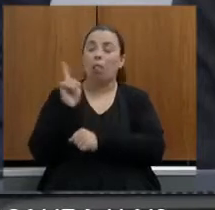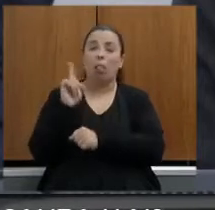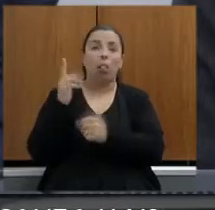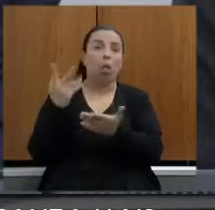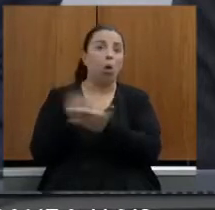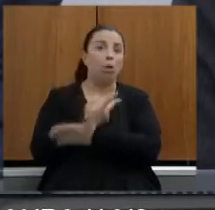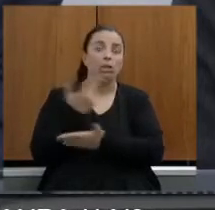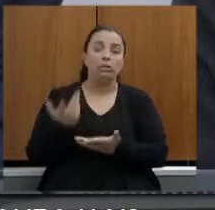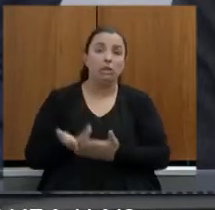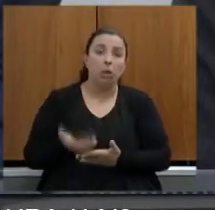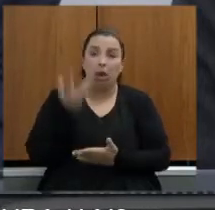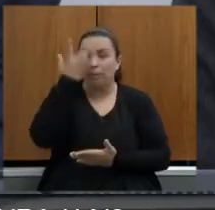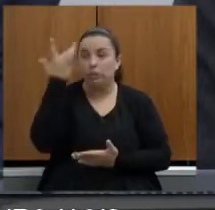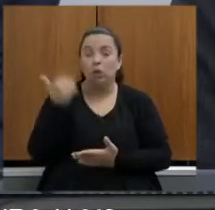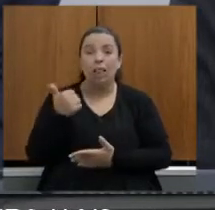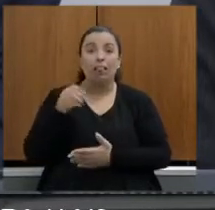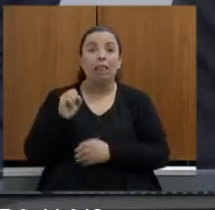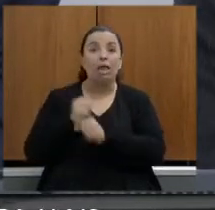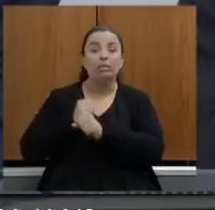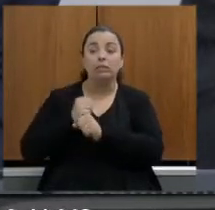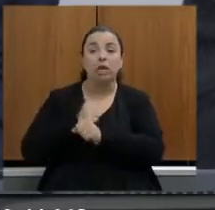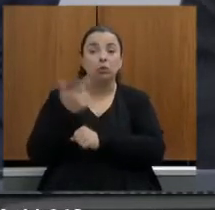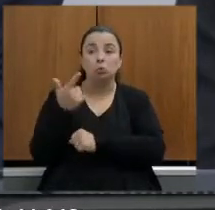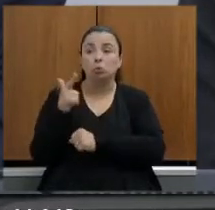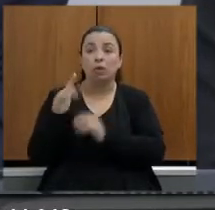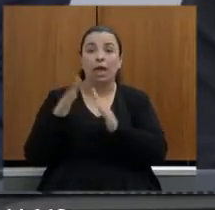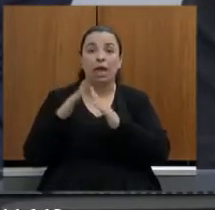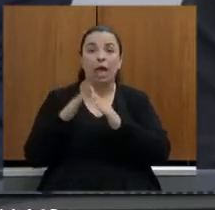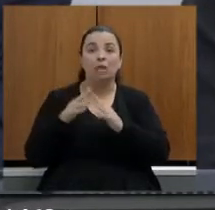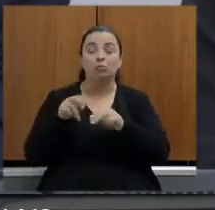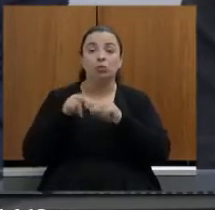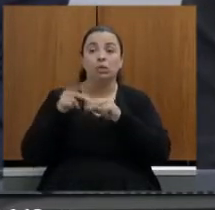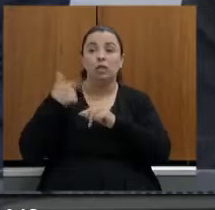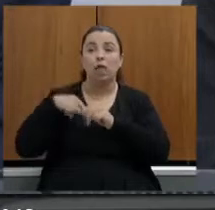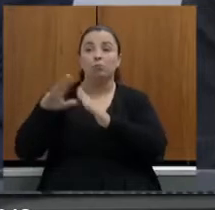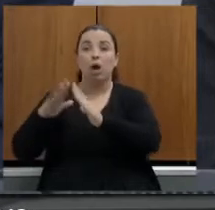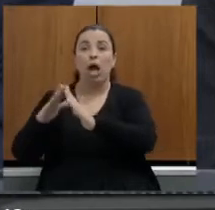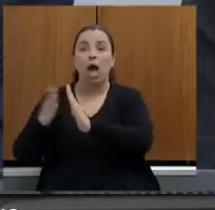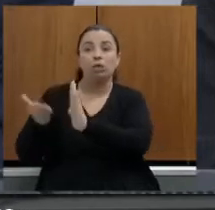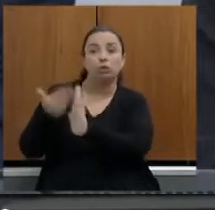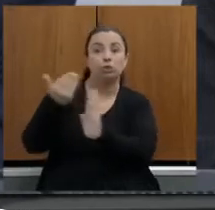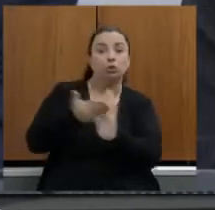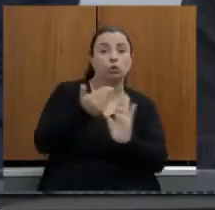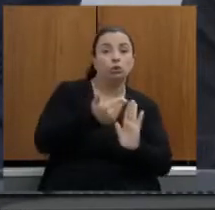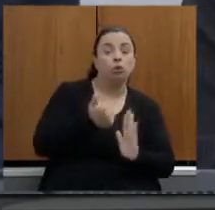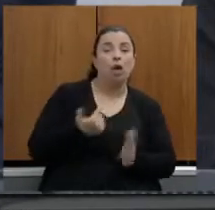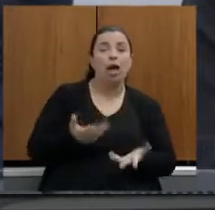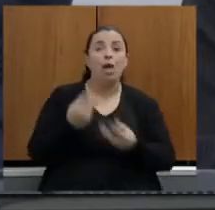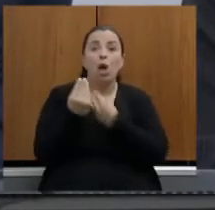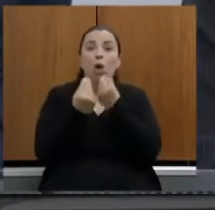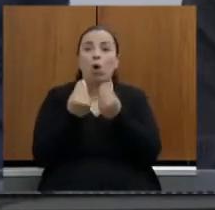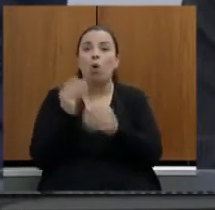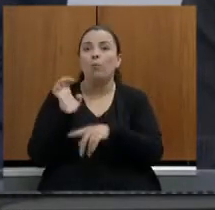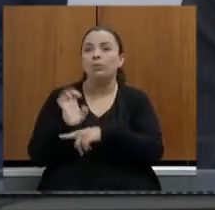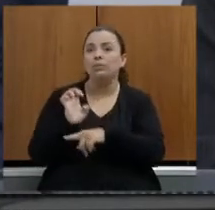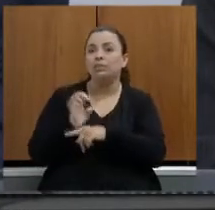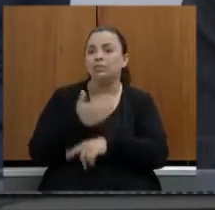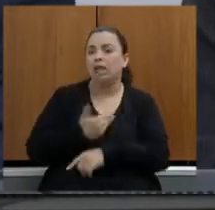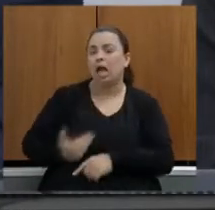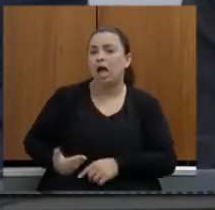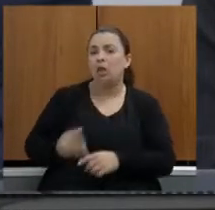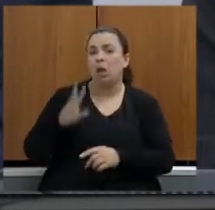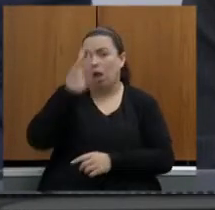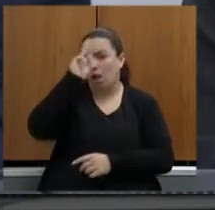casa desapropriadas e a gente diz a gente não pode deixar que o Estado erre de novo mesmo não sendo responsabilidade dessa